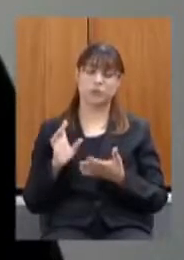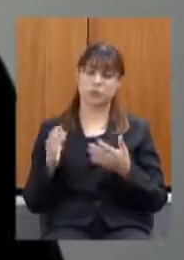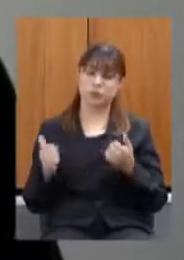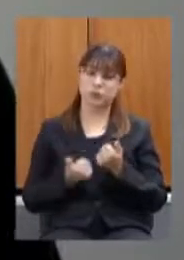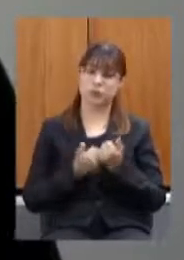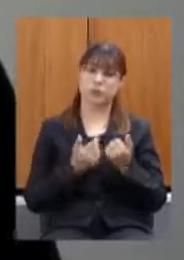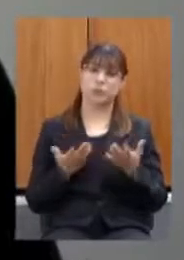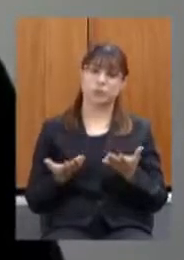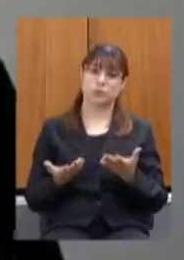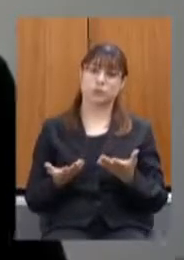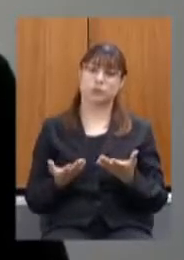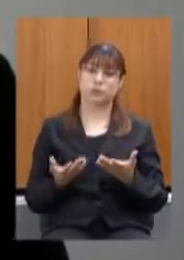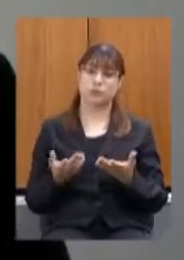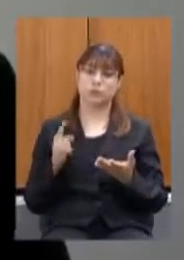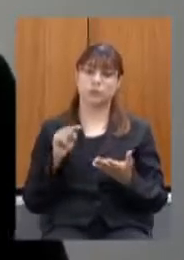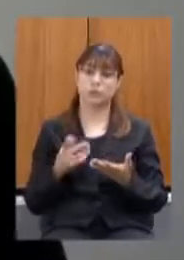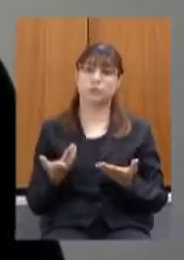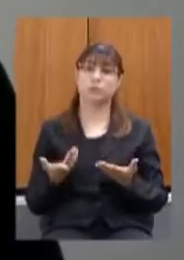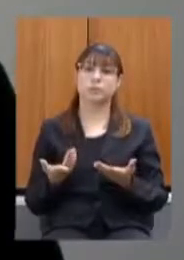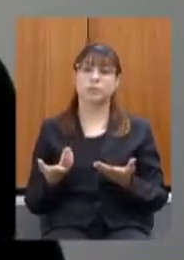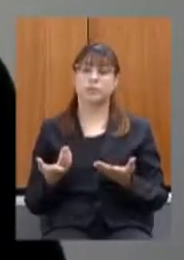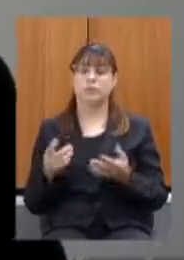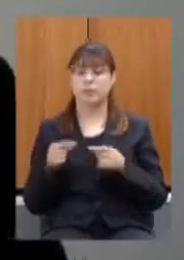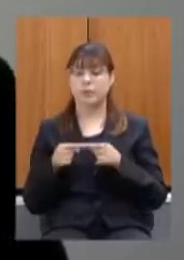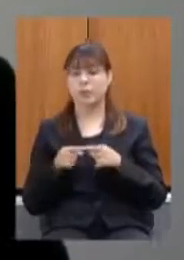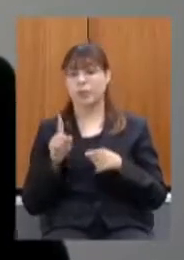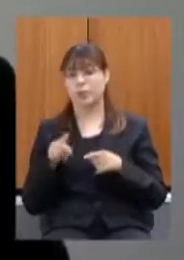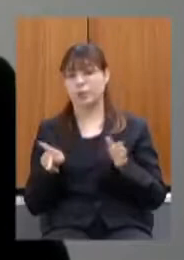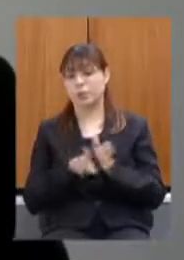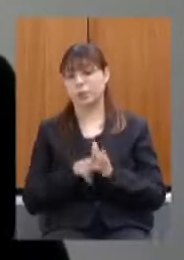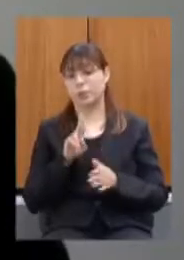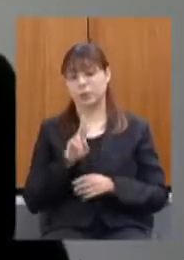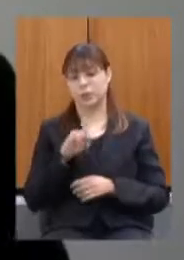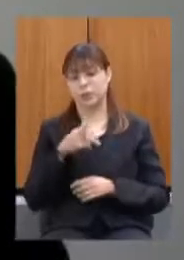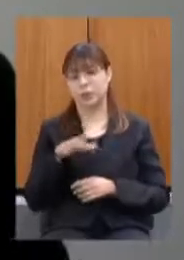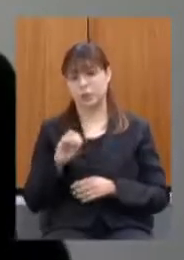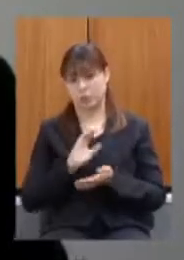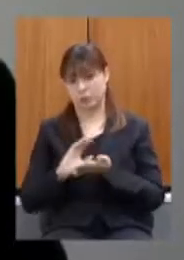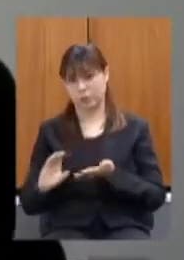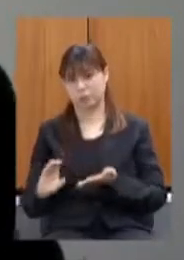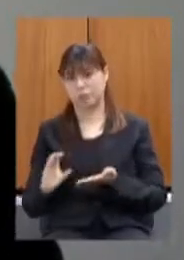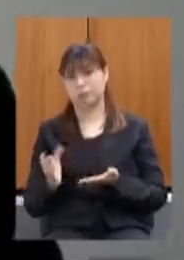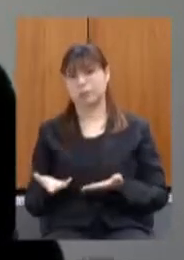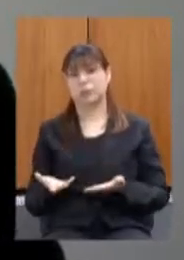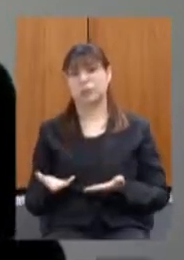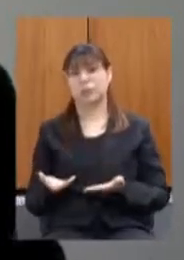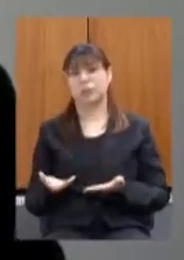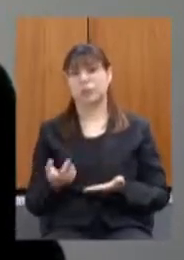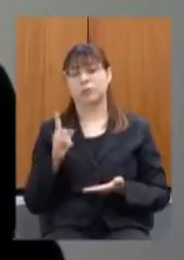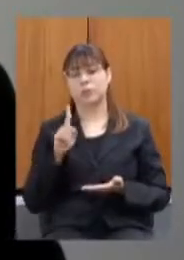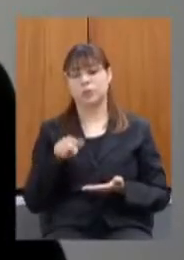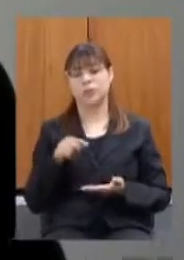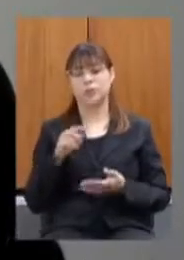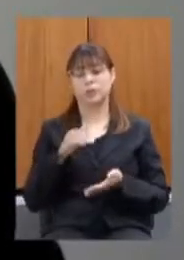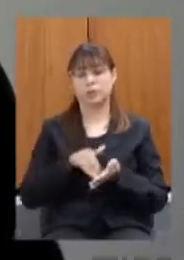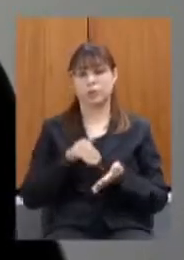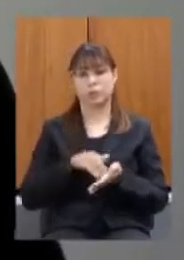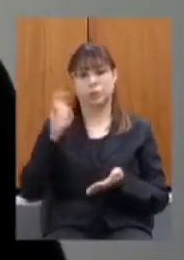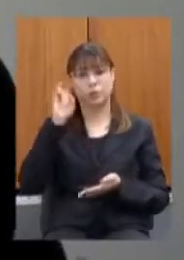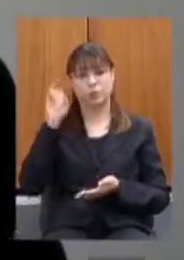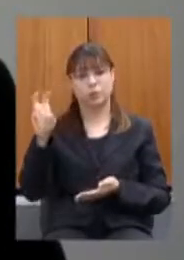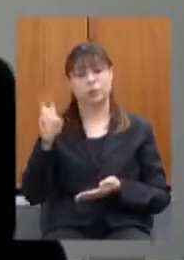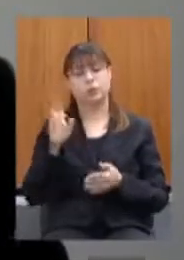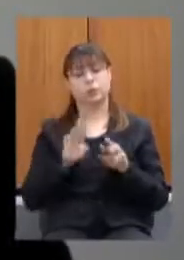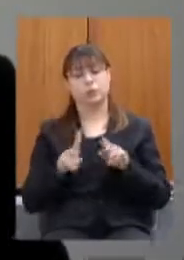tesouro esse recurso ele é da união ela é colocada para a secretaria de cultura de uma conta apartada do